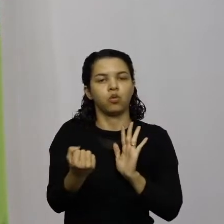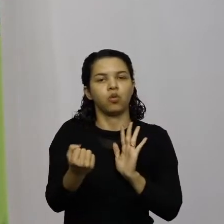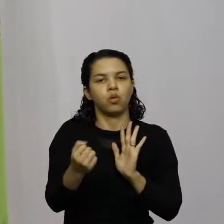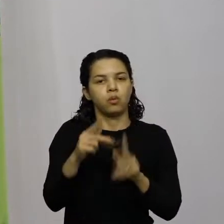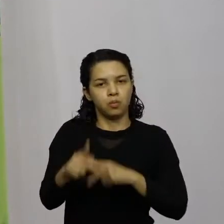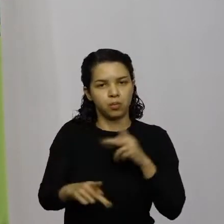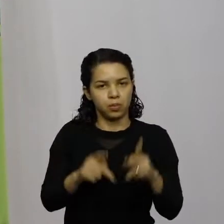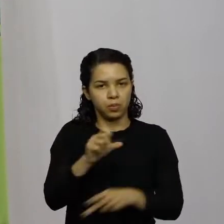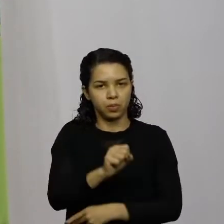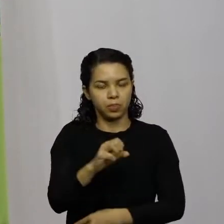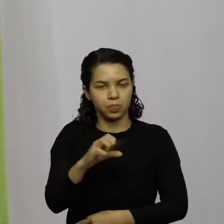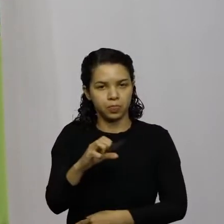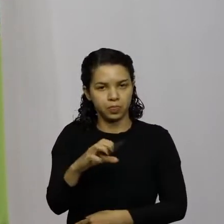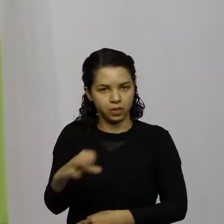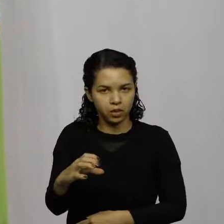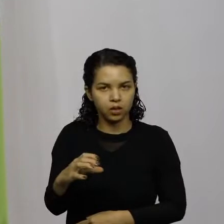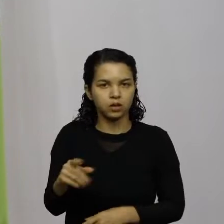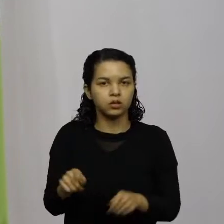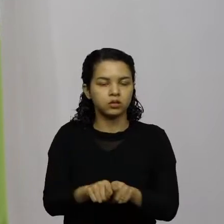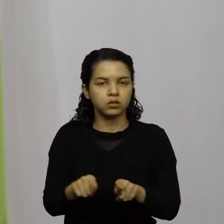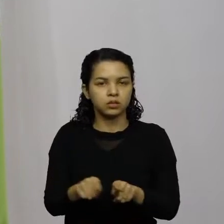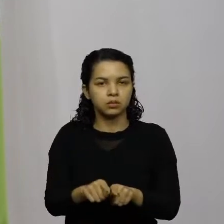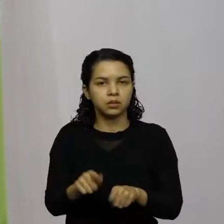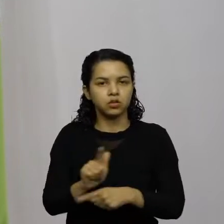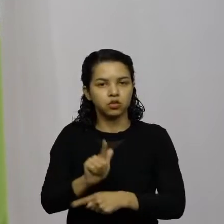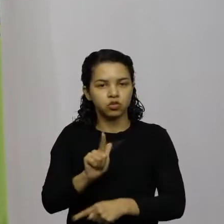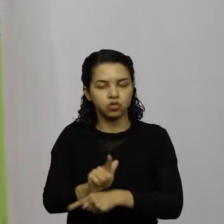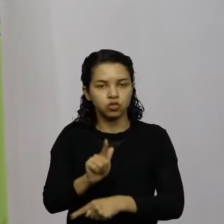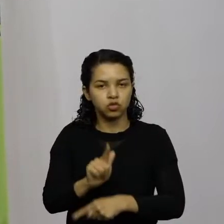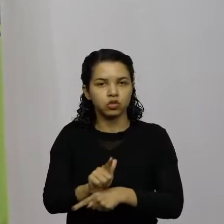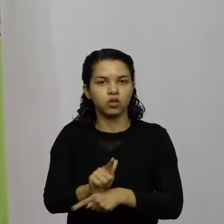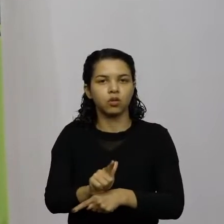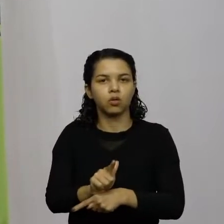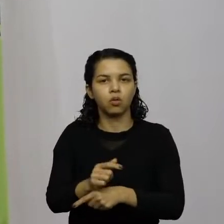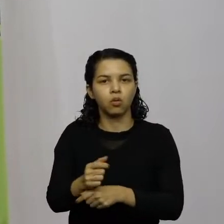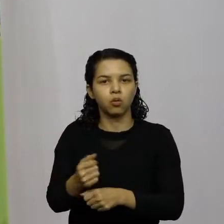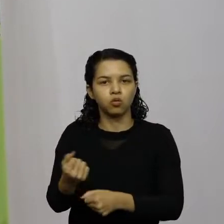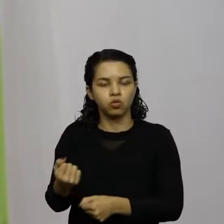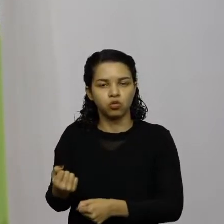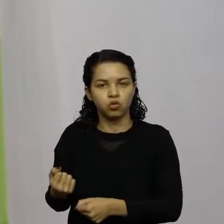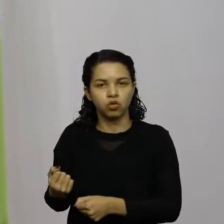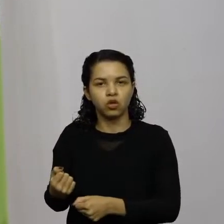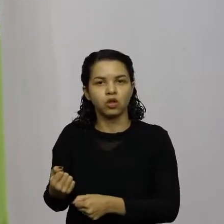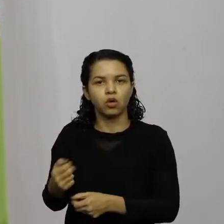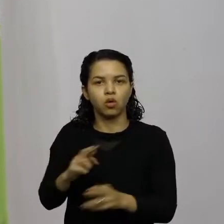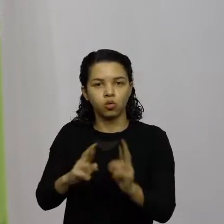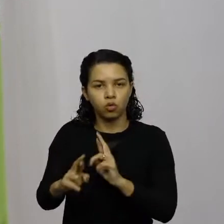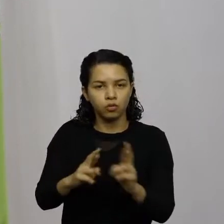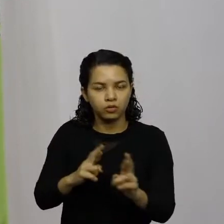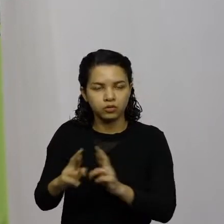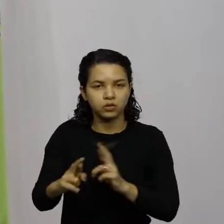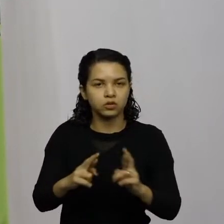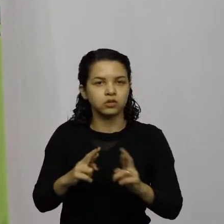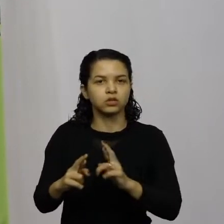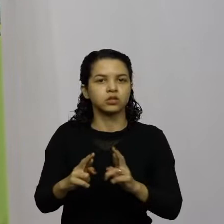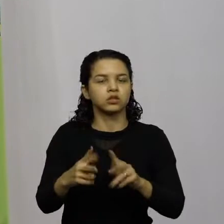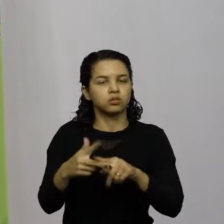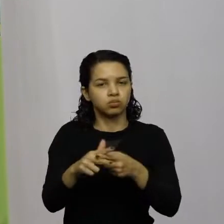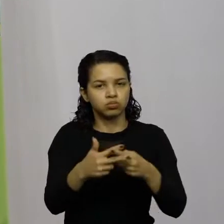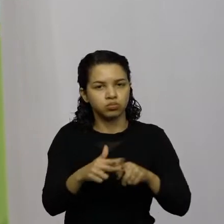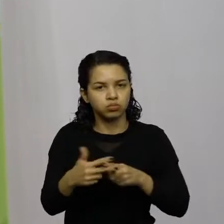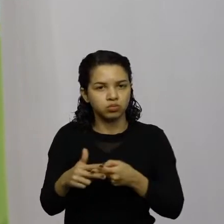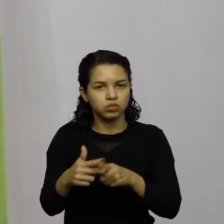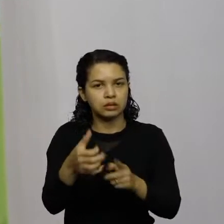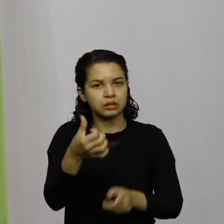de entregas e manutenção das nossas rodovias, são 6 mil quilômetros de rodovias